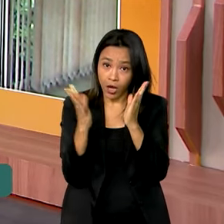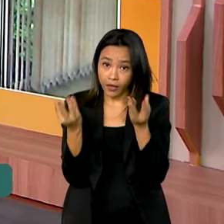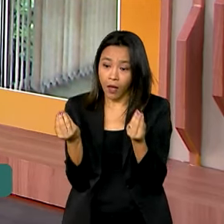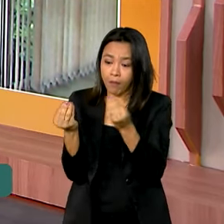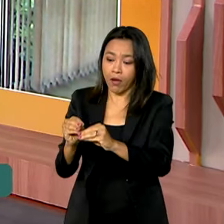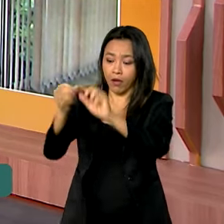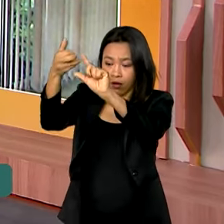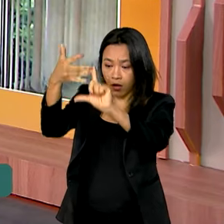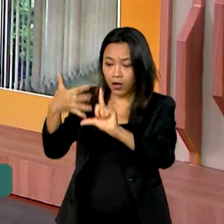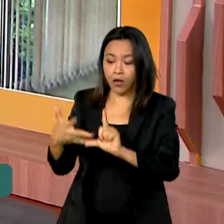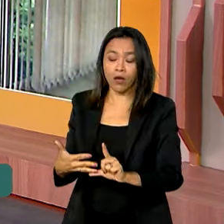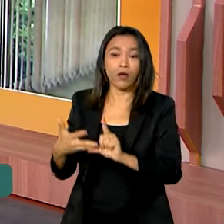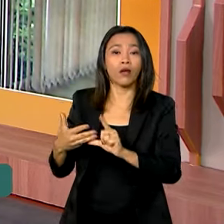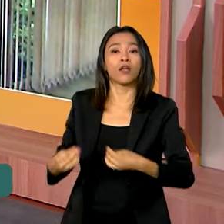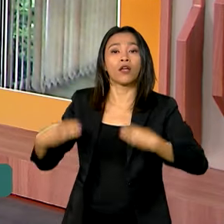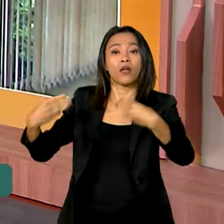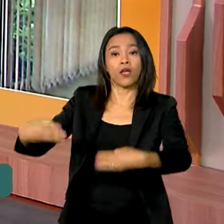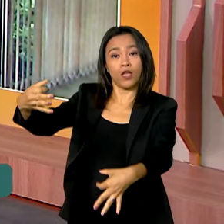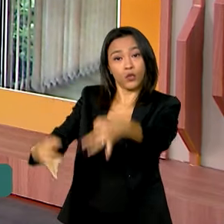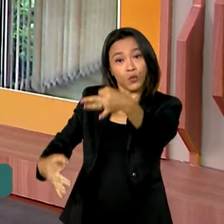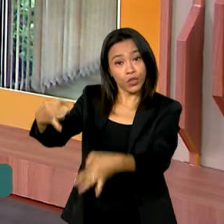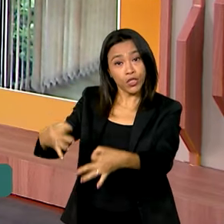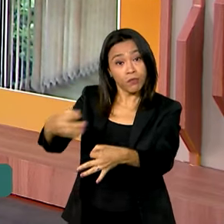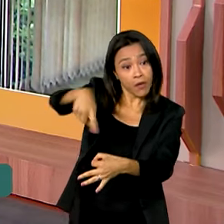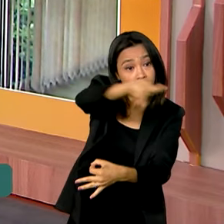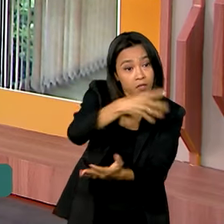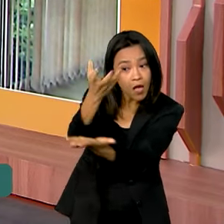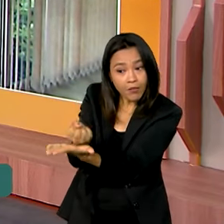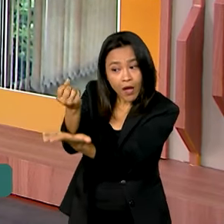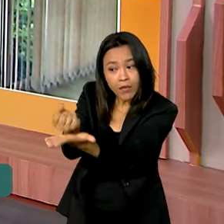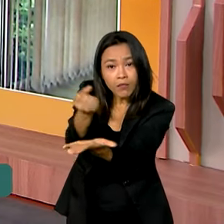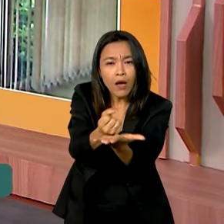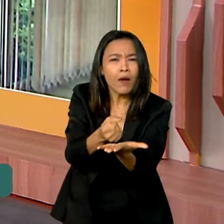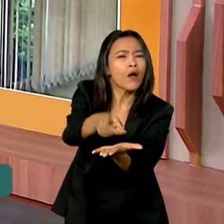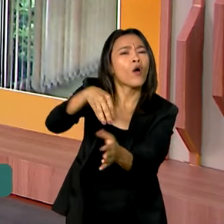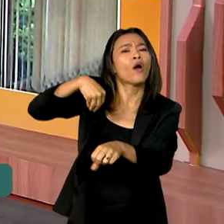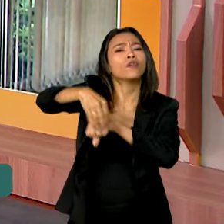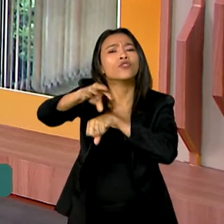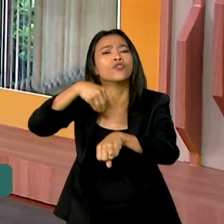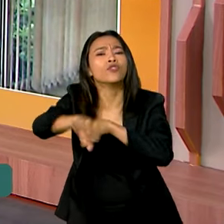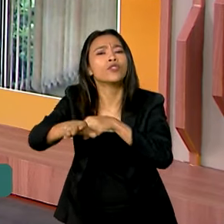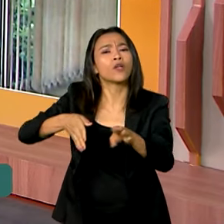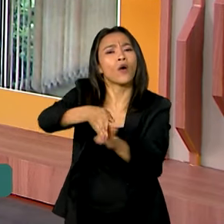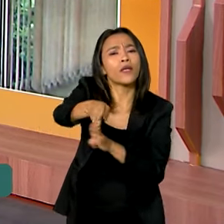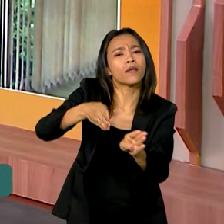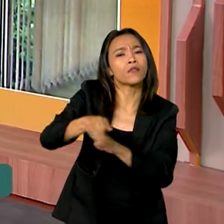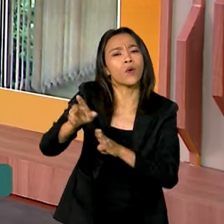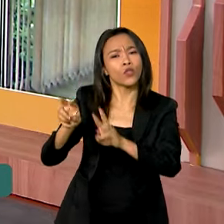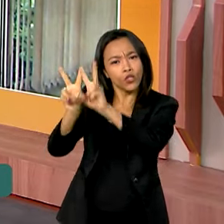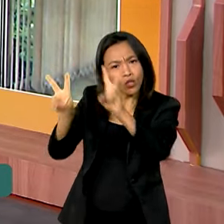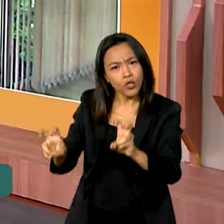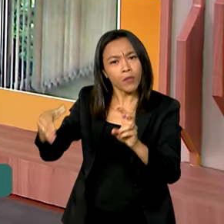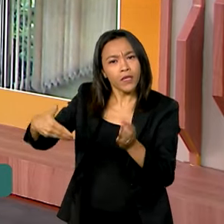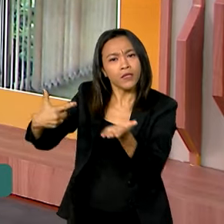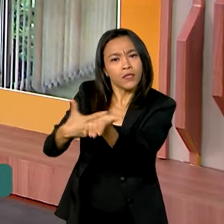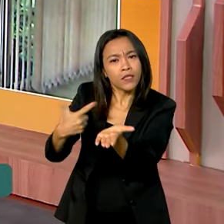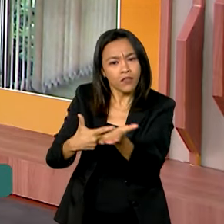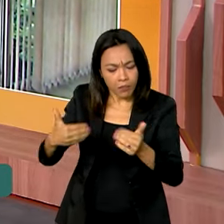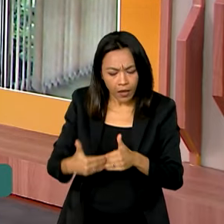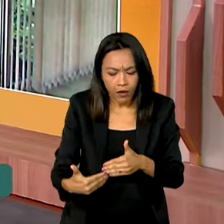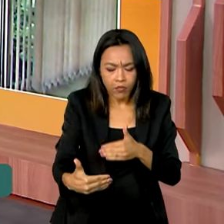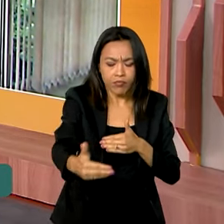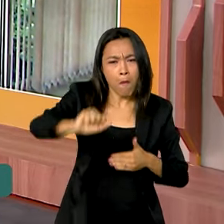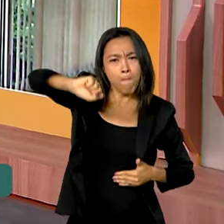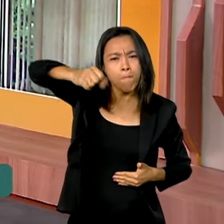Ministério da Justiça para todo mundo baixar. Quais são as principais dicas deste Guia específico para a Black Friday?